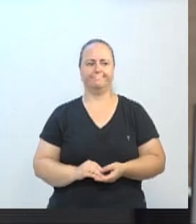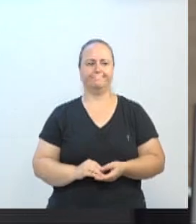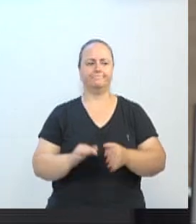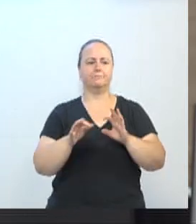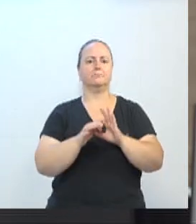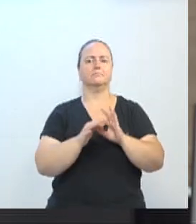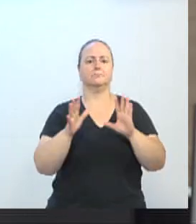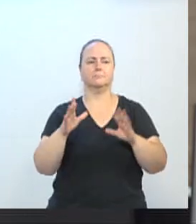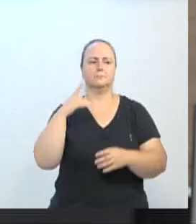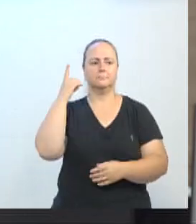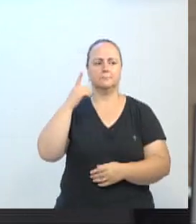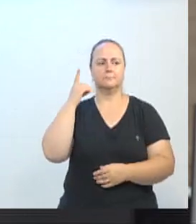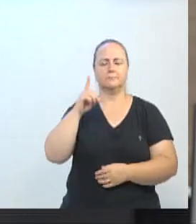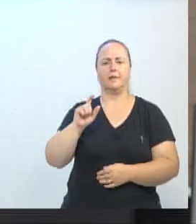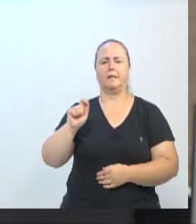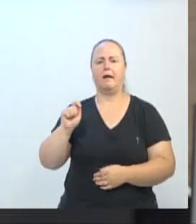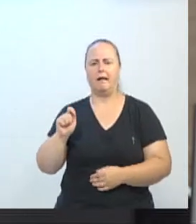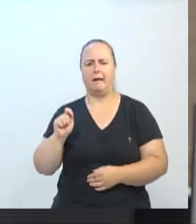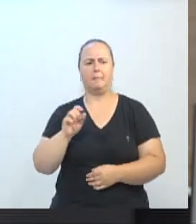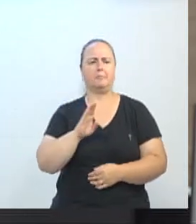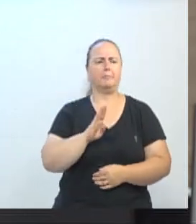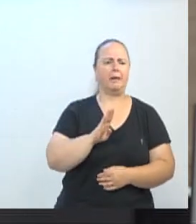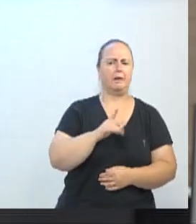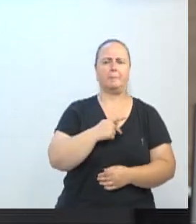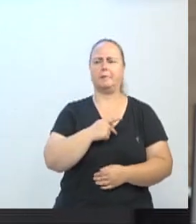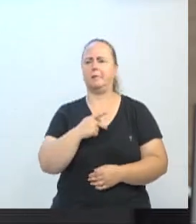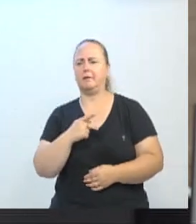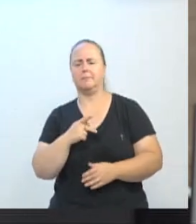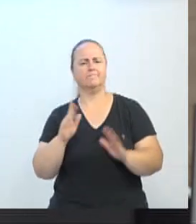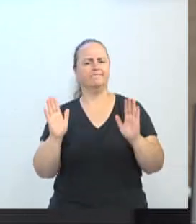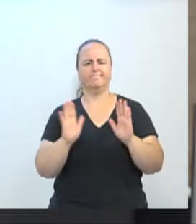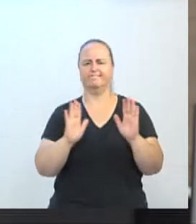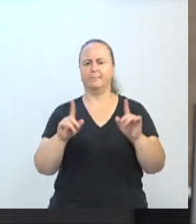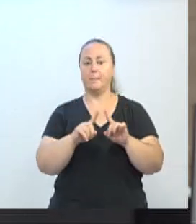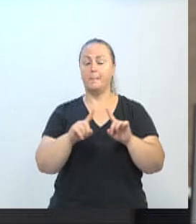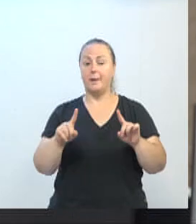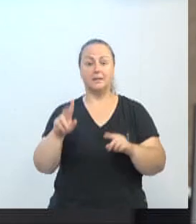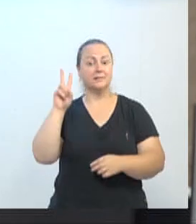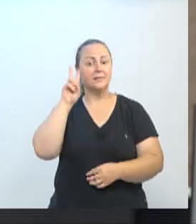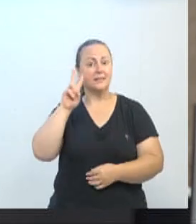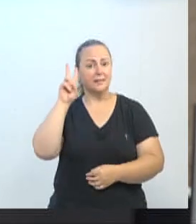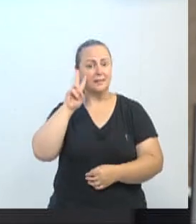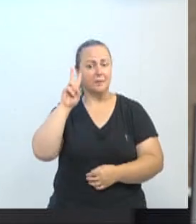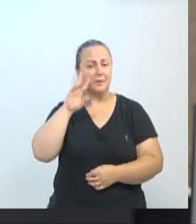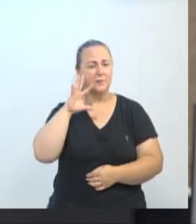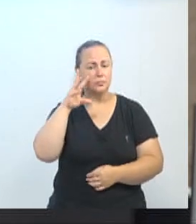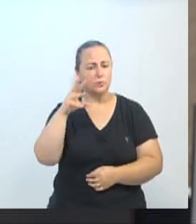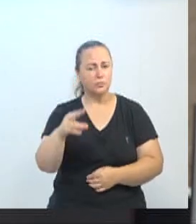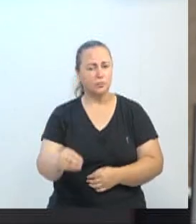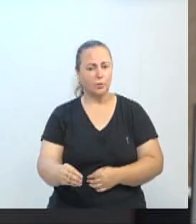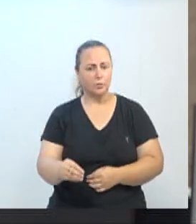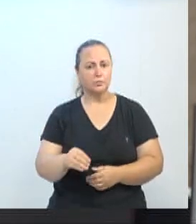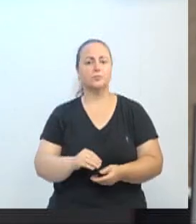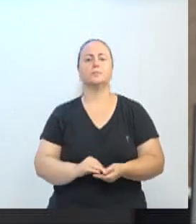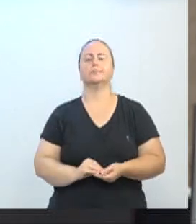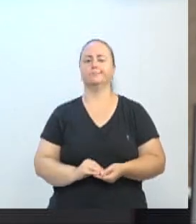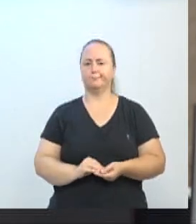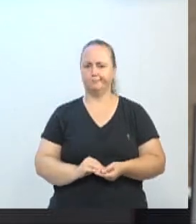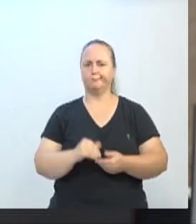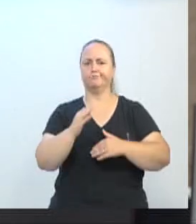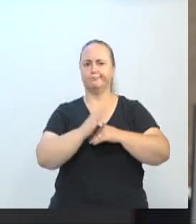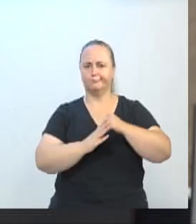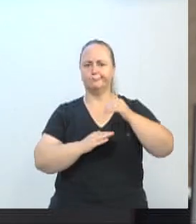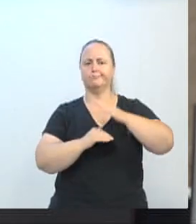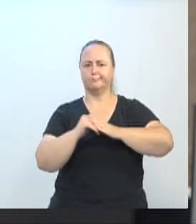presidente B, uma coisa a gente tem que sempre estar lembrando, lembrando a todos, que essas obras não têm